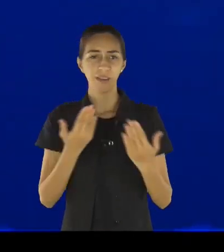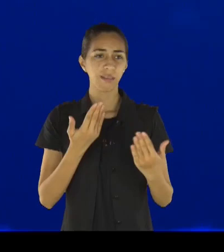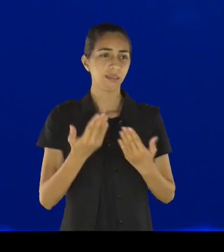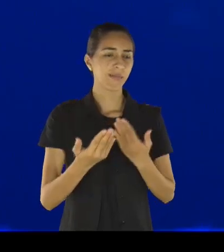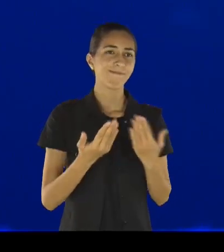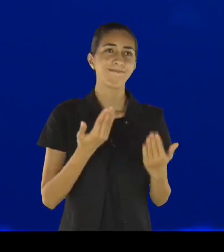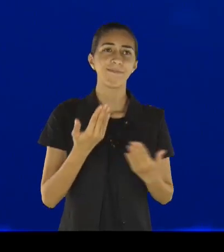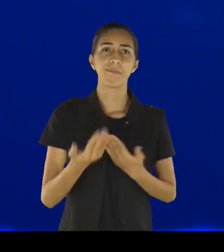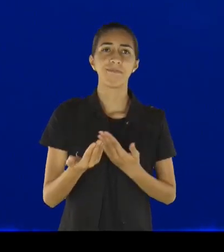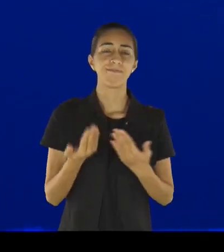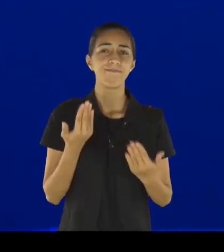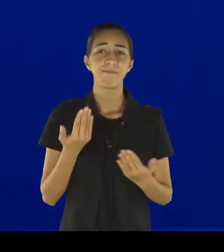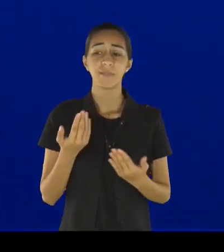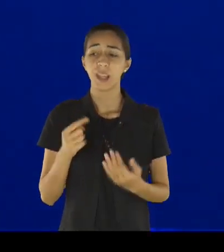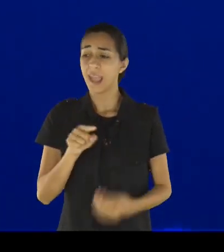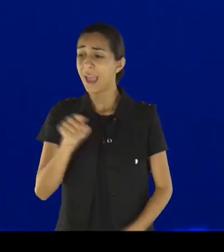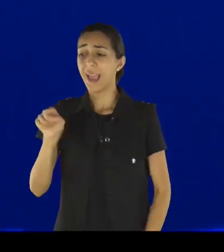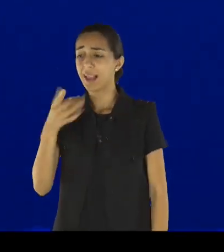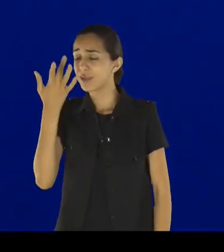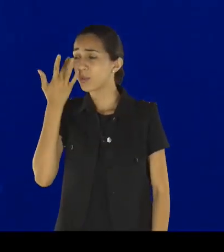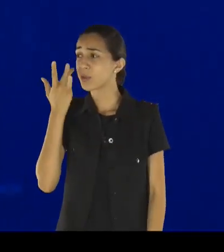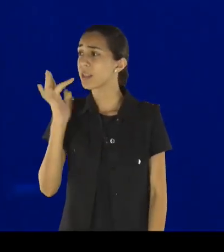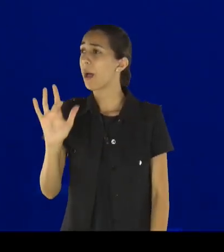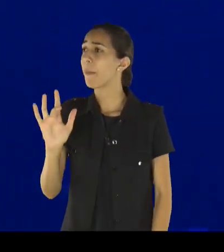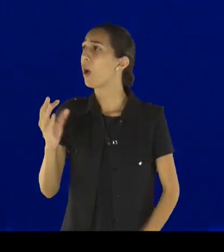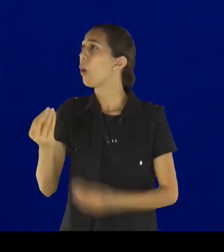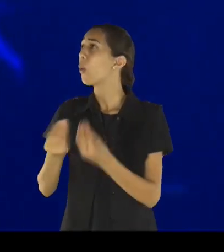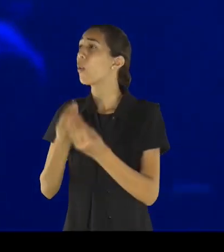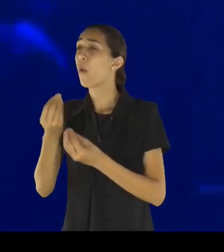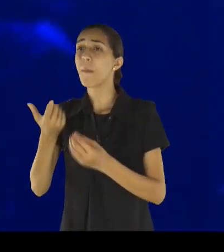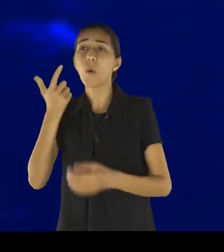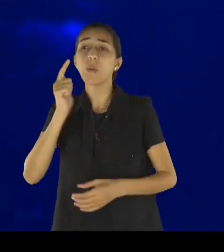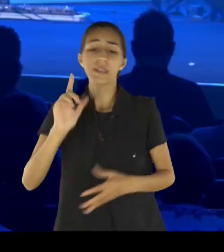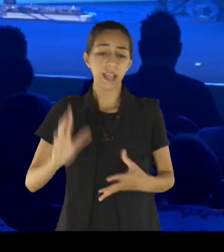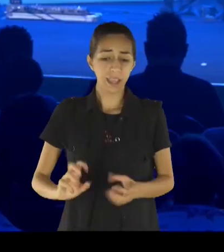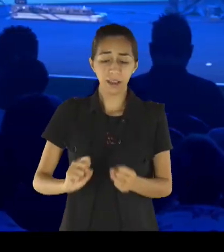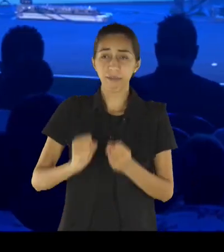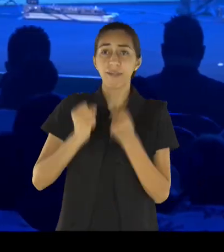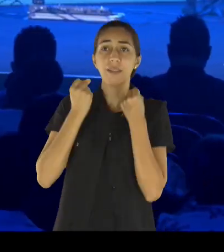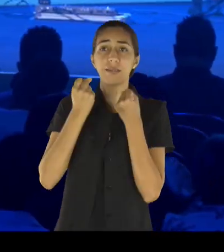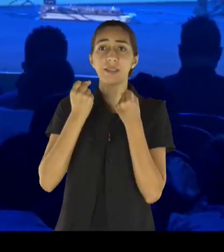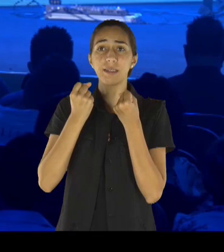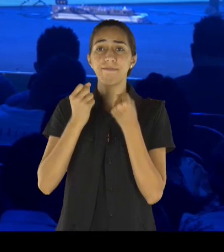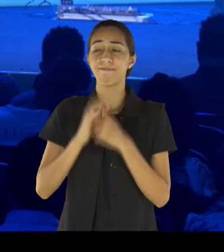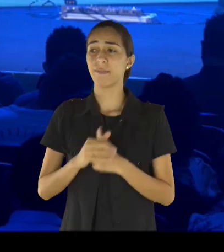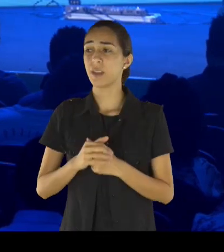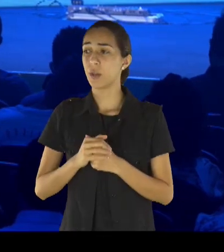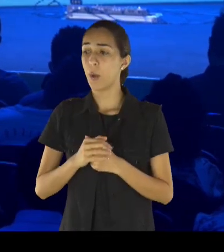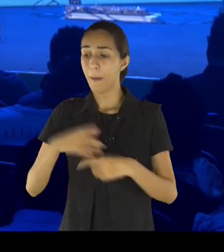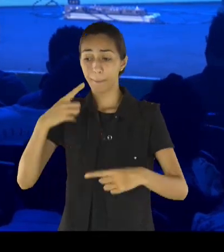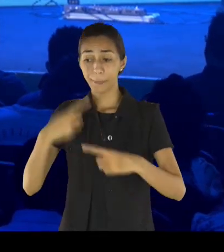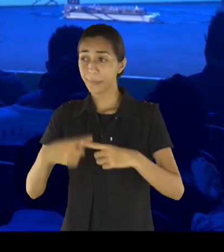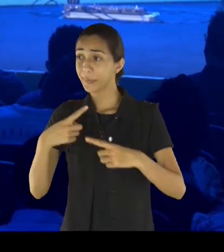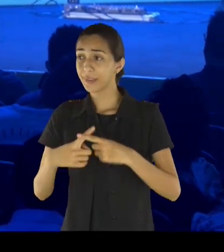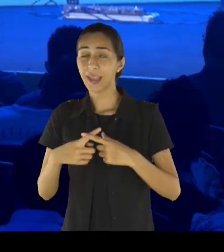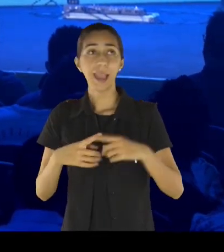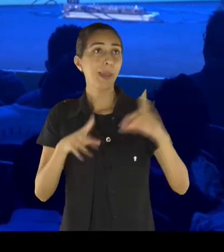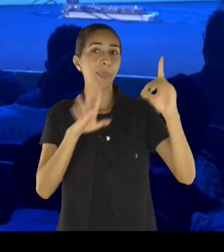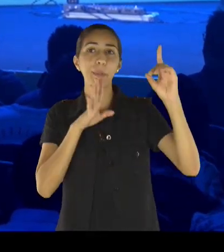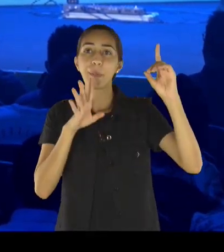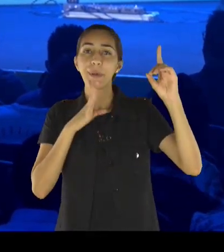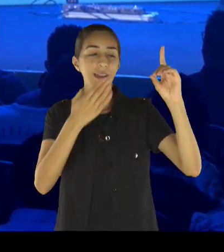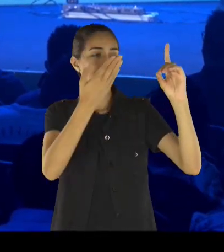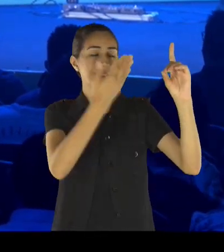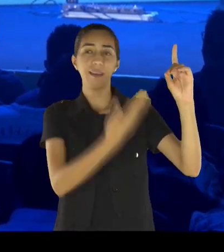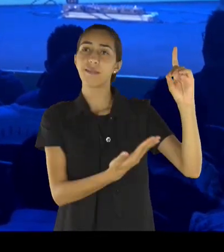onde buscar forças, não entendem, que existe um Deus, que renova as suas forças, porque não conhece, estava conversando, com a minha